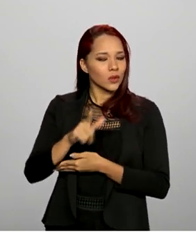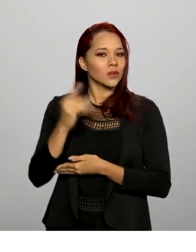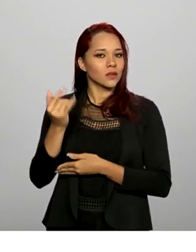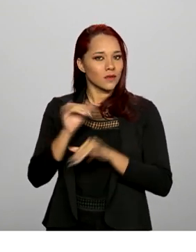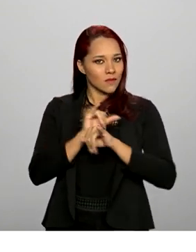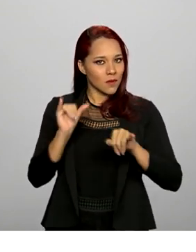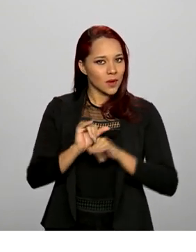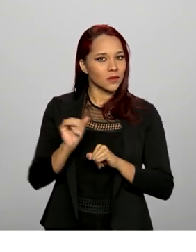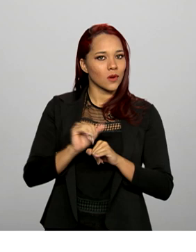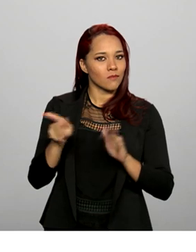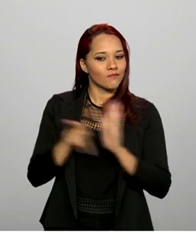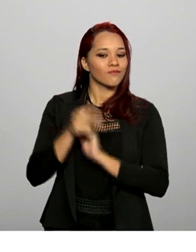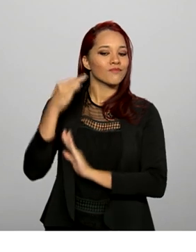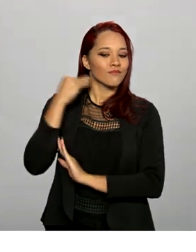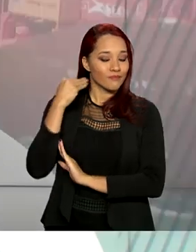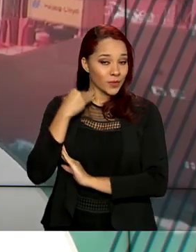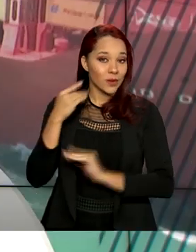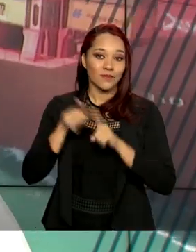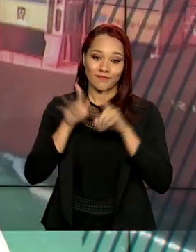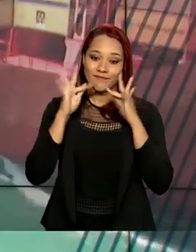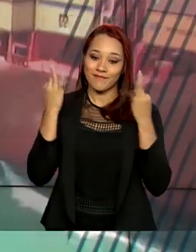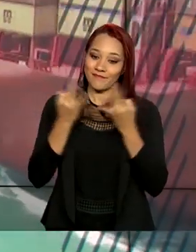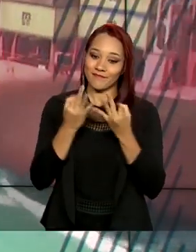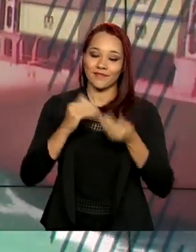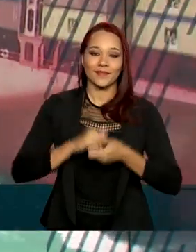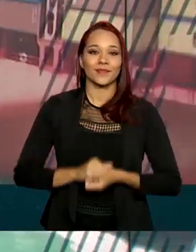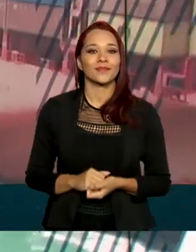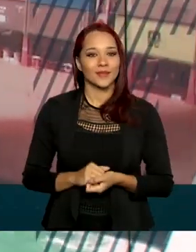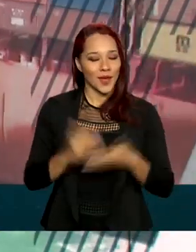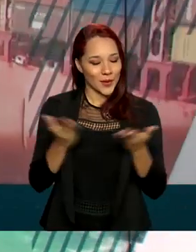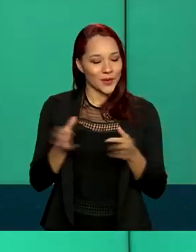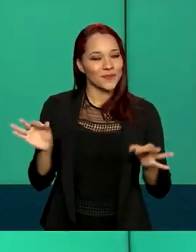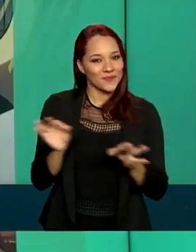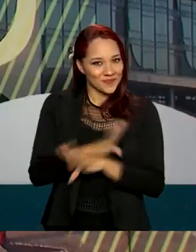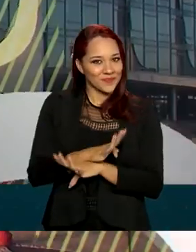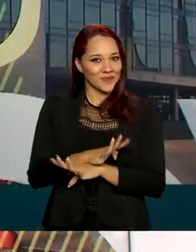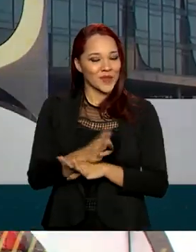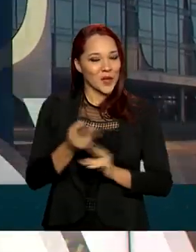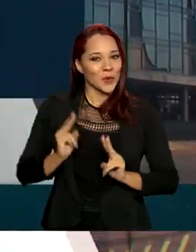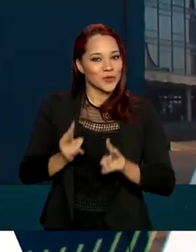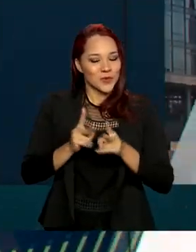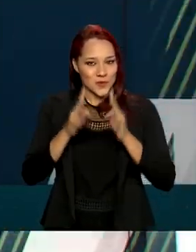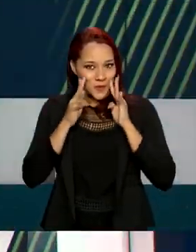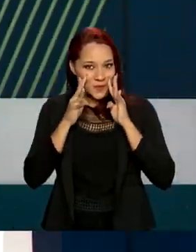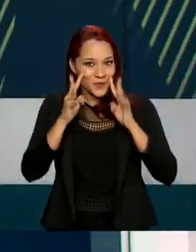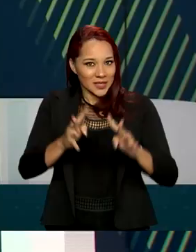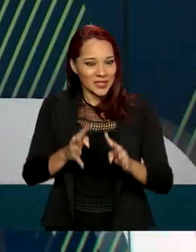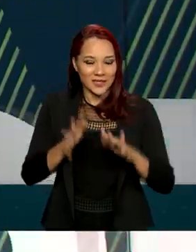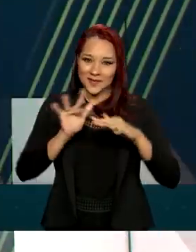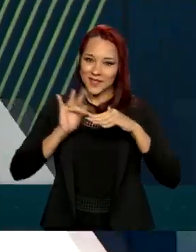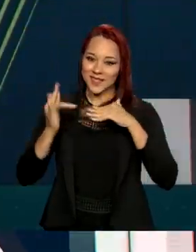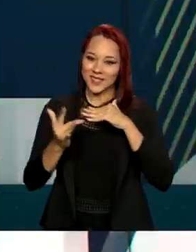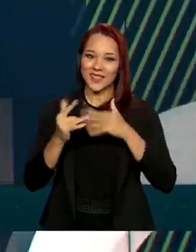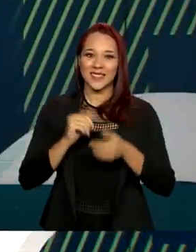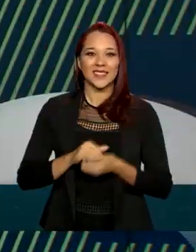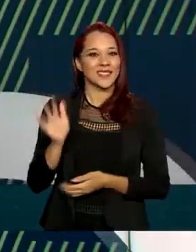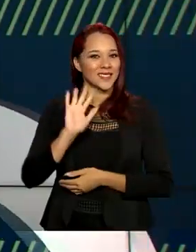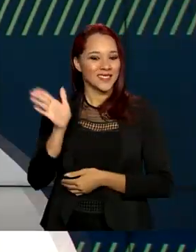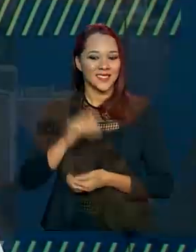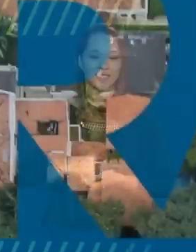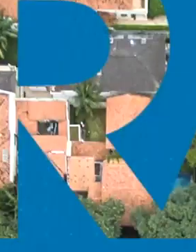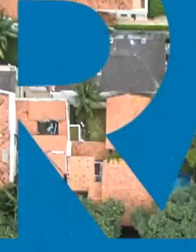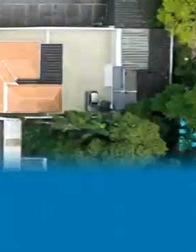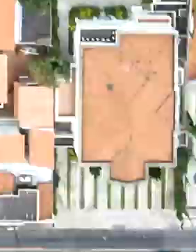bancárias e familiares. Nós ficamos por aqui. Continue ligado nas nossas redes sociais. Tchau!